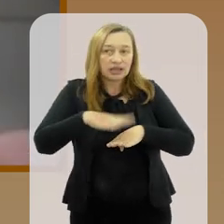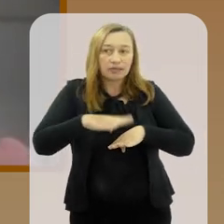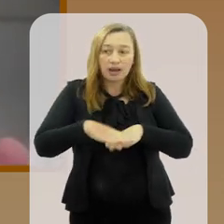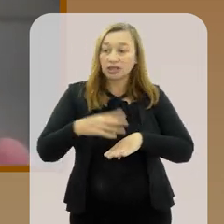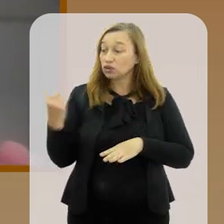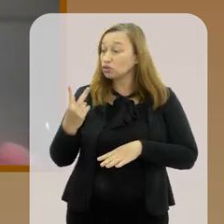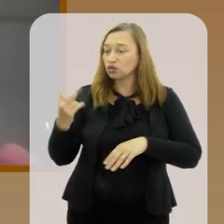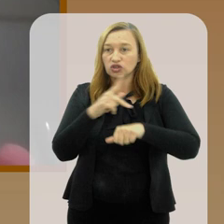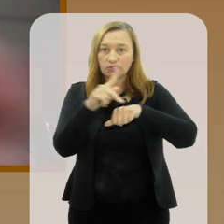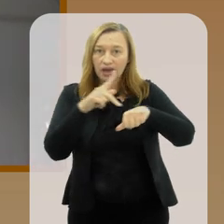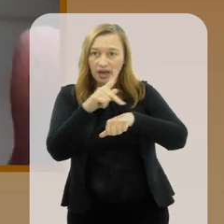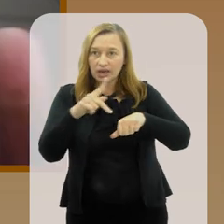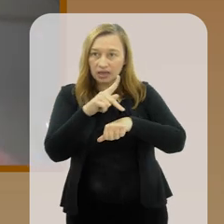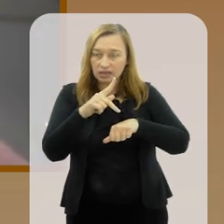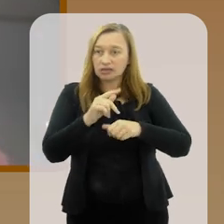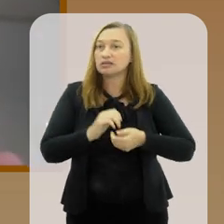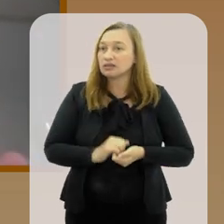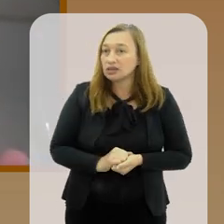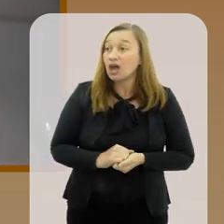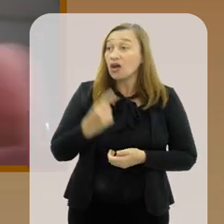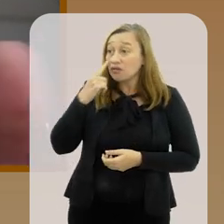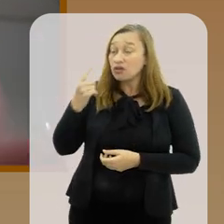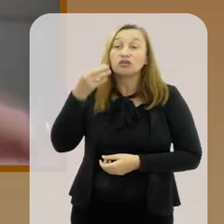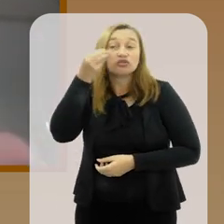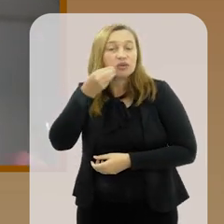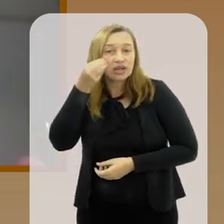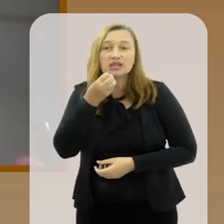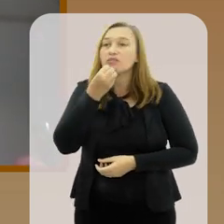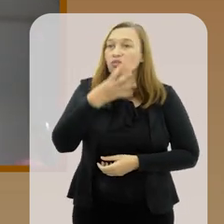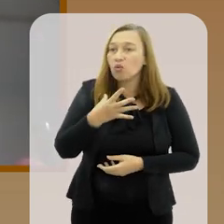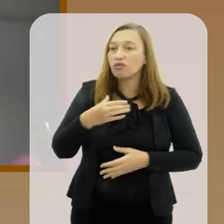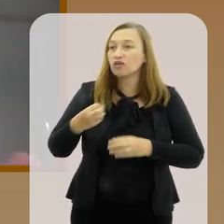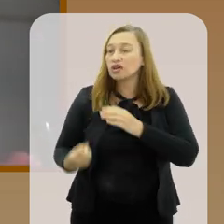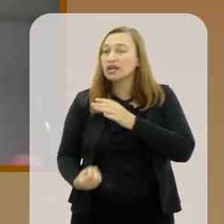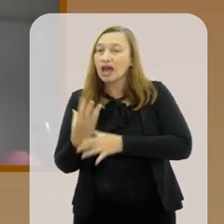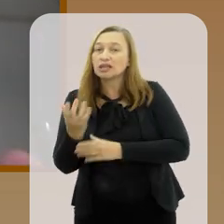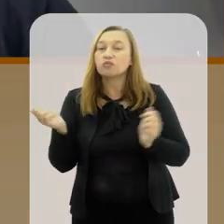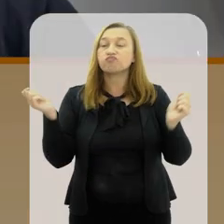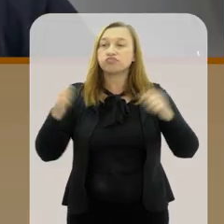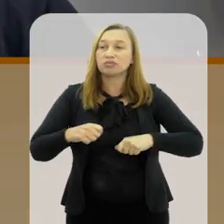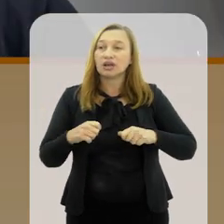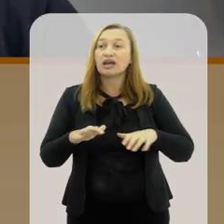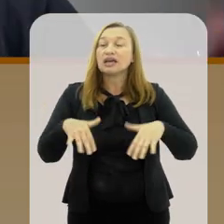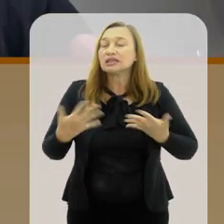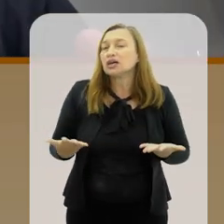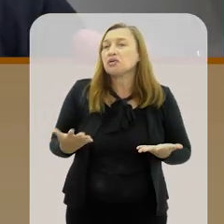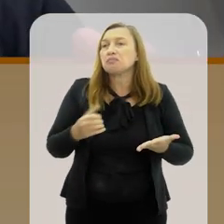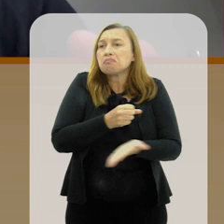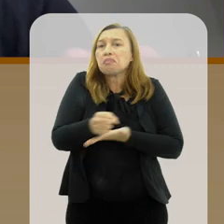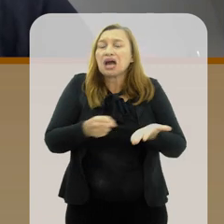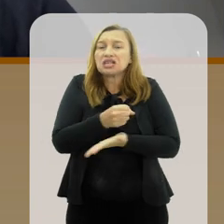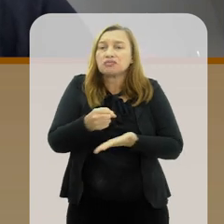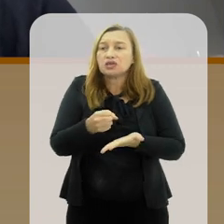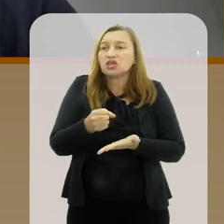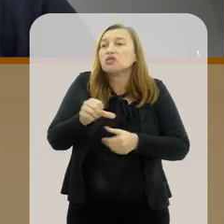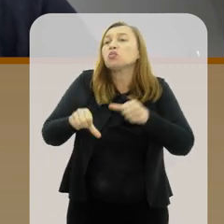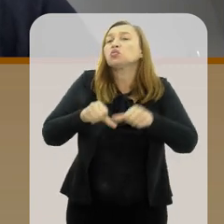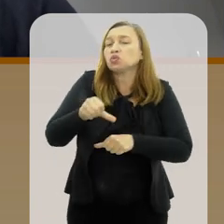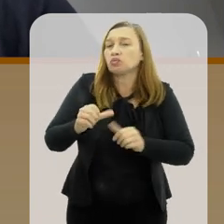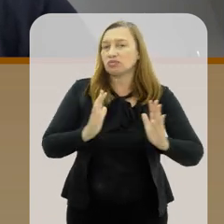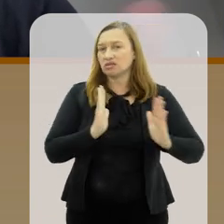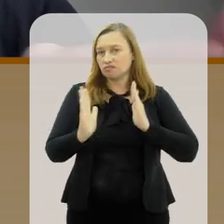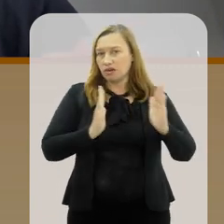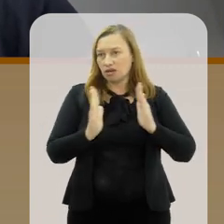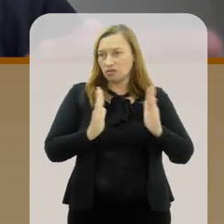matemática dos dois lados. Então os dois lados viam com bastante interesse e foi criada essa possibilidade. Então foi basicamente isso que mudou